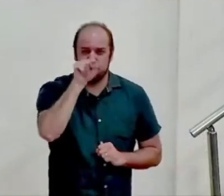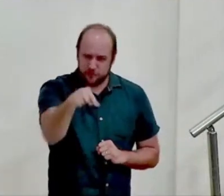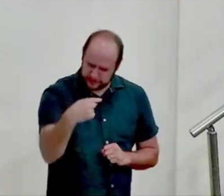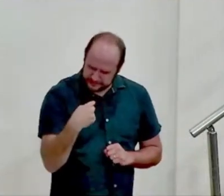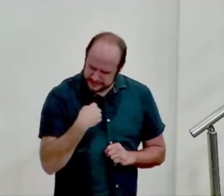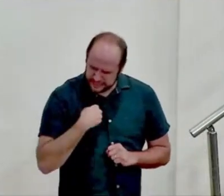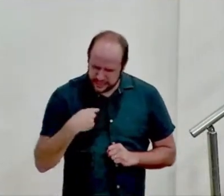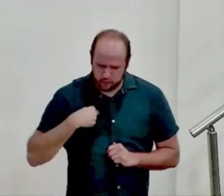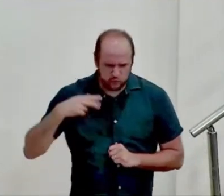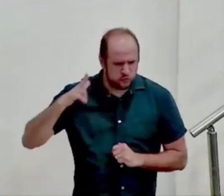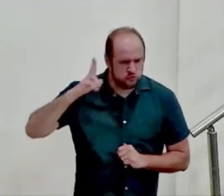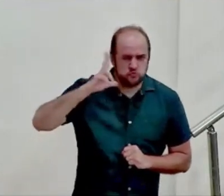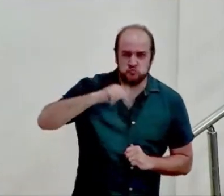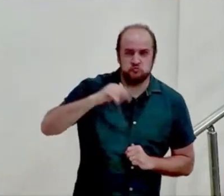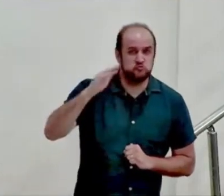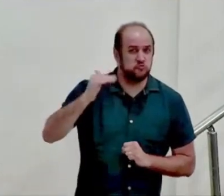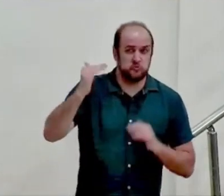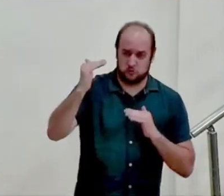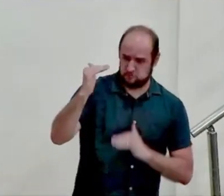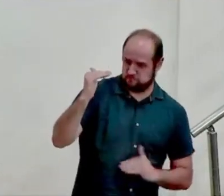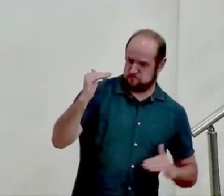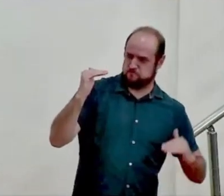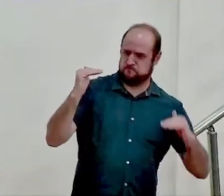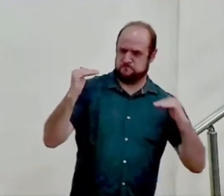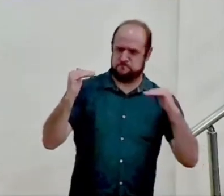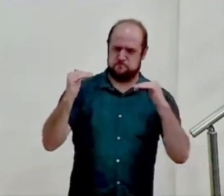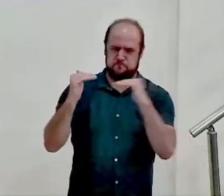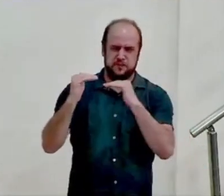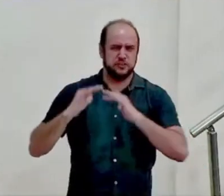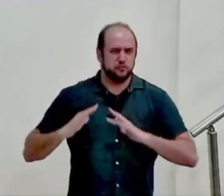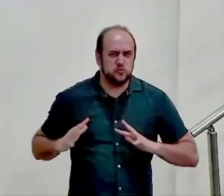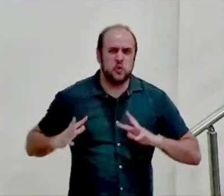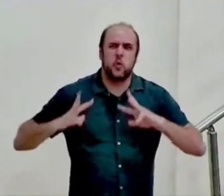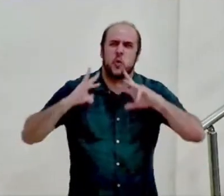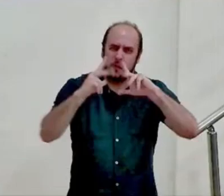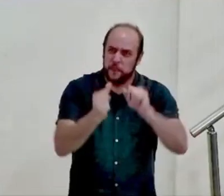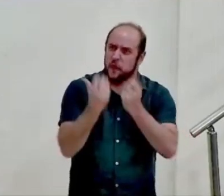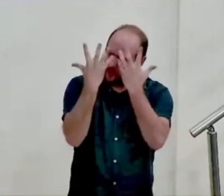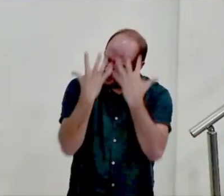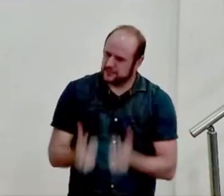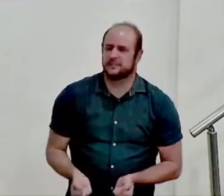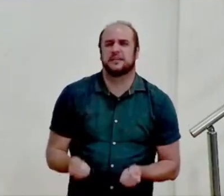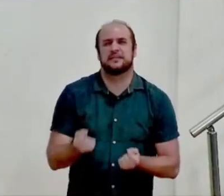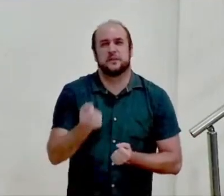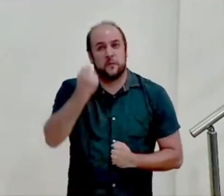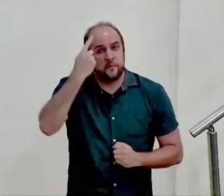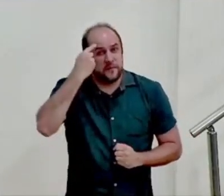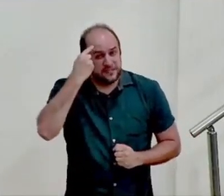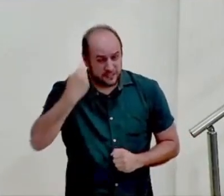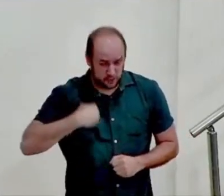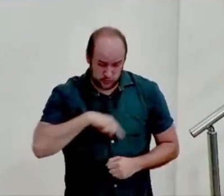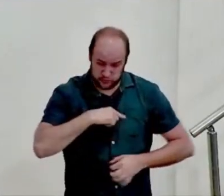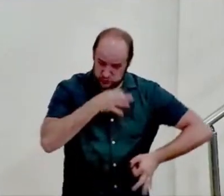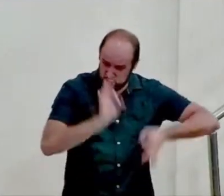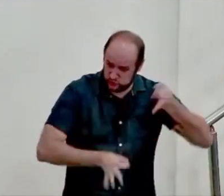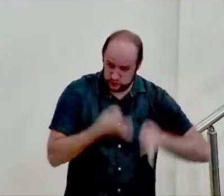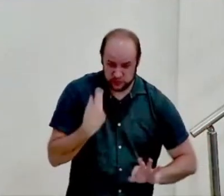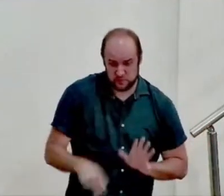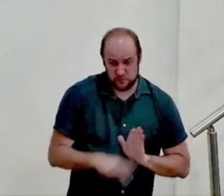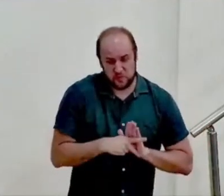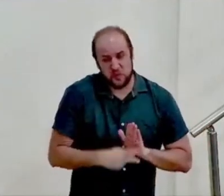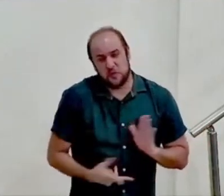nunca alcançaremos a aceitação de Deus com base na nossa justiça própria